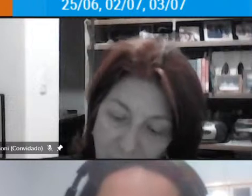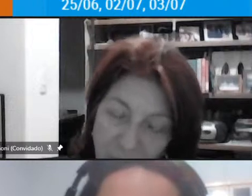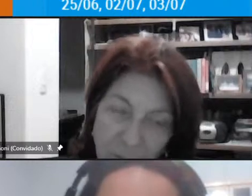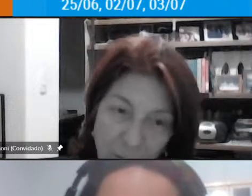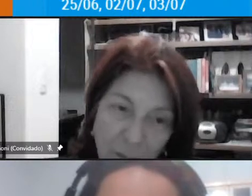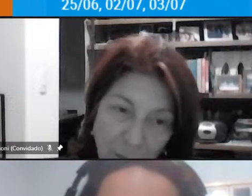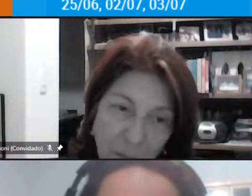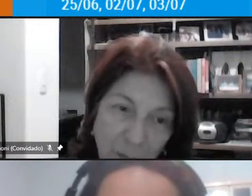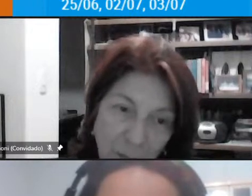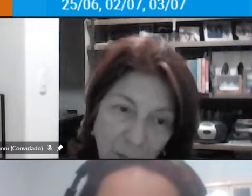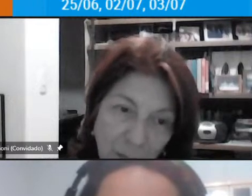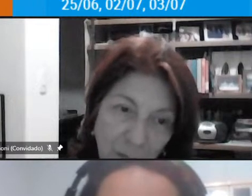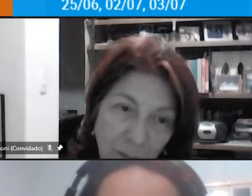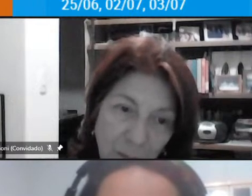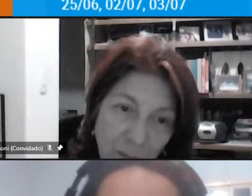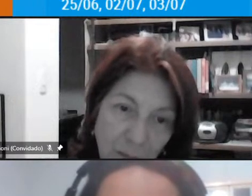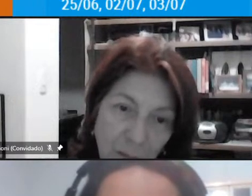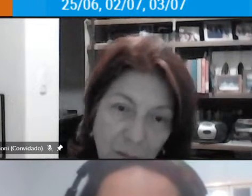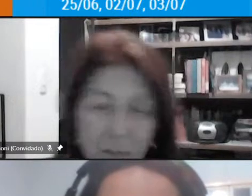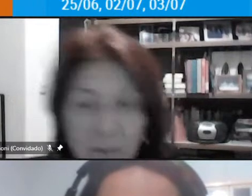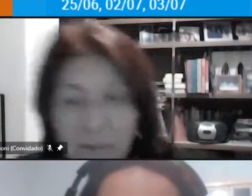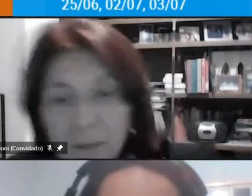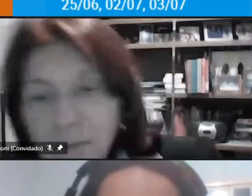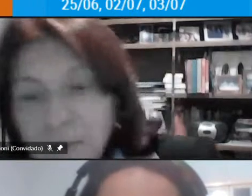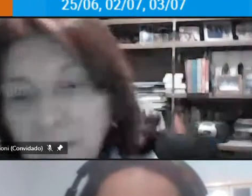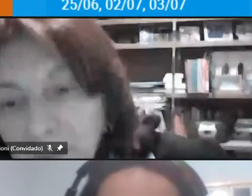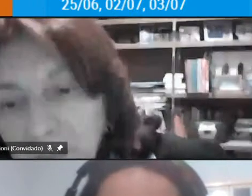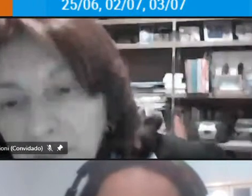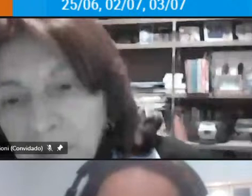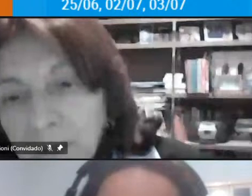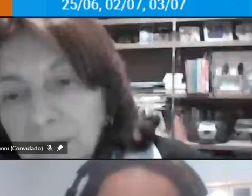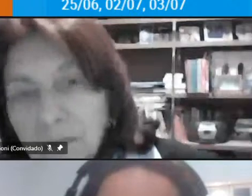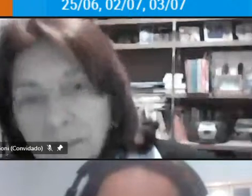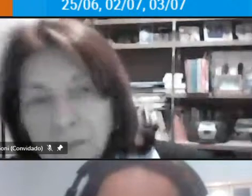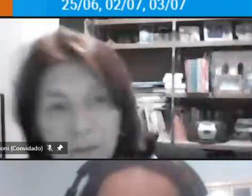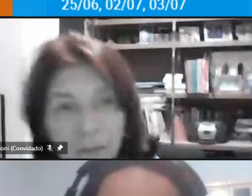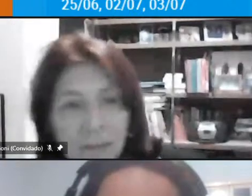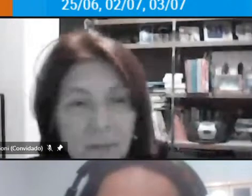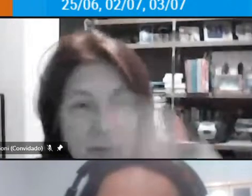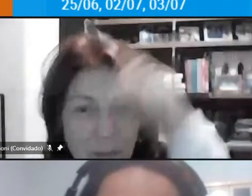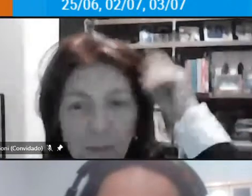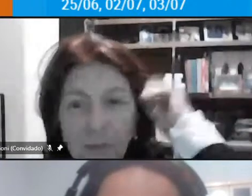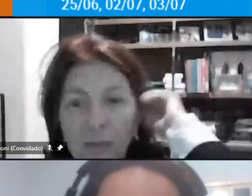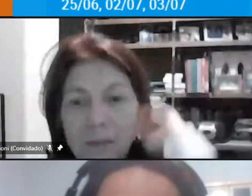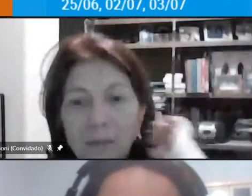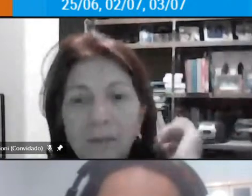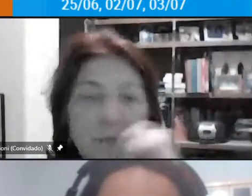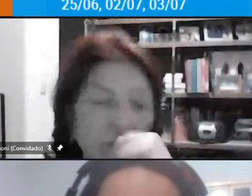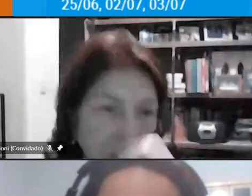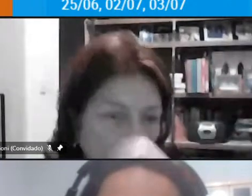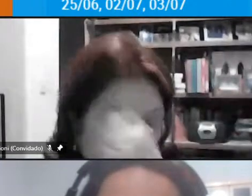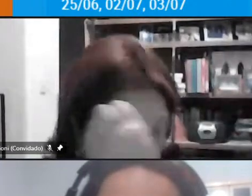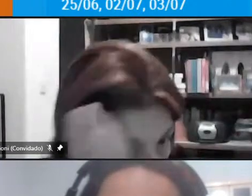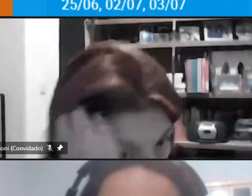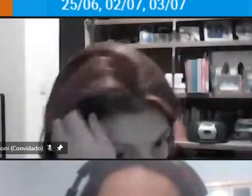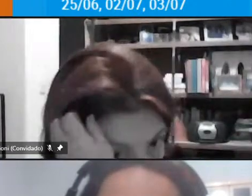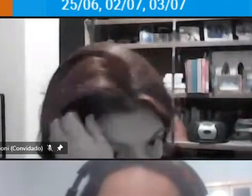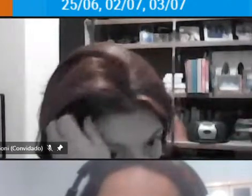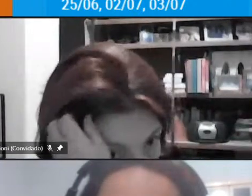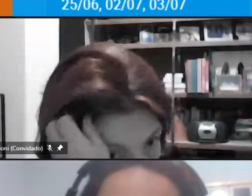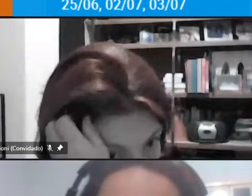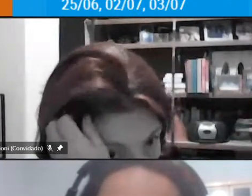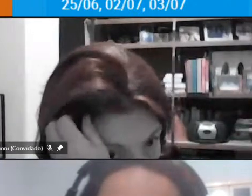dar mais tranquilidade para o pedestre menos acidente etc e tal e algumas cidades o Jacareí acabou